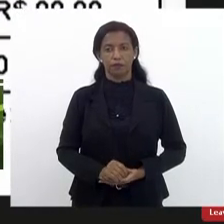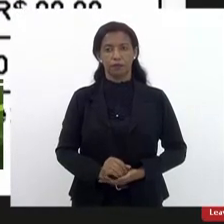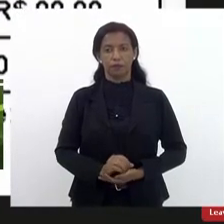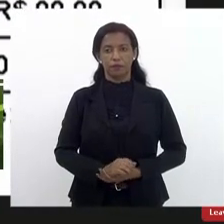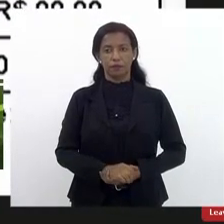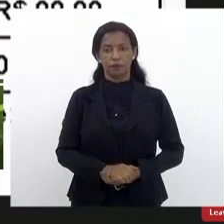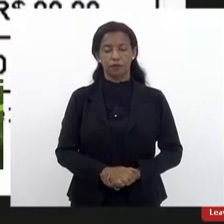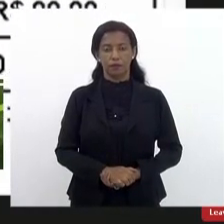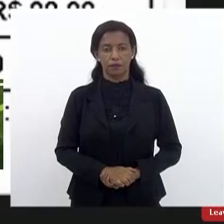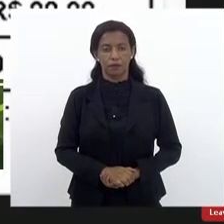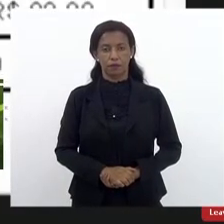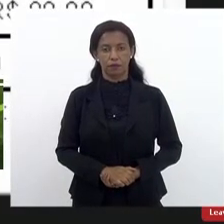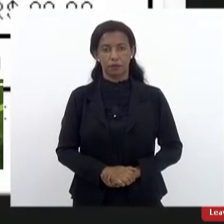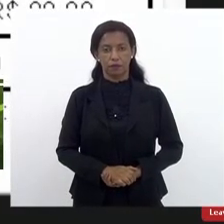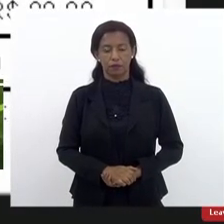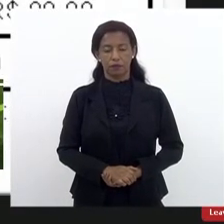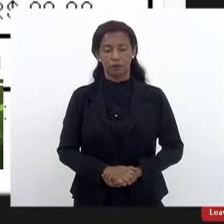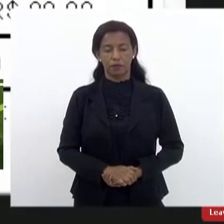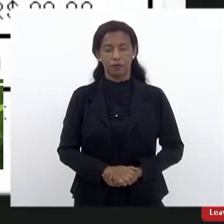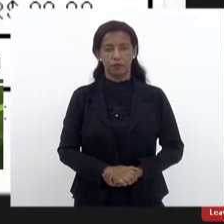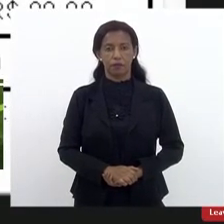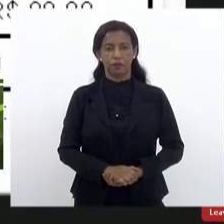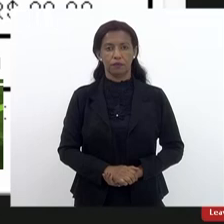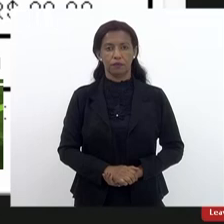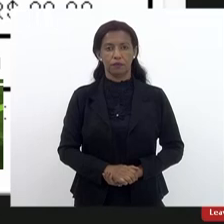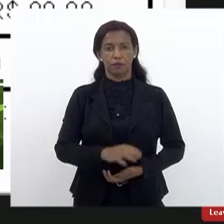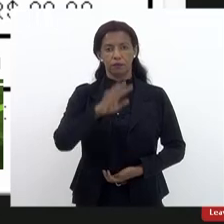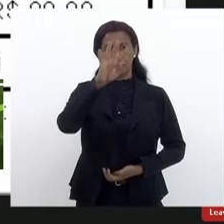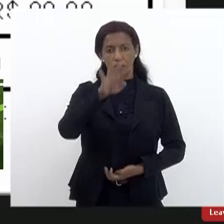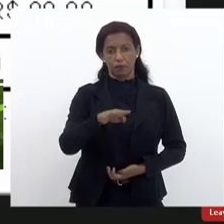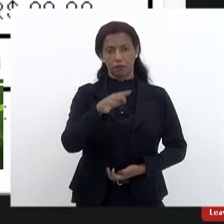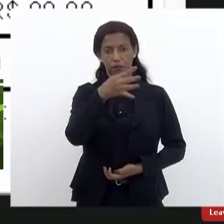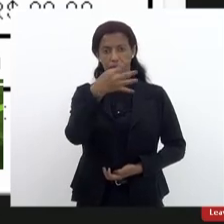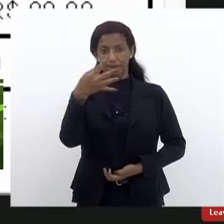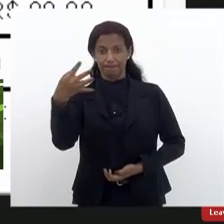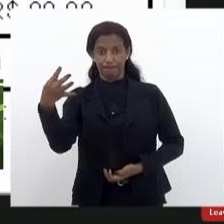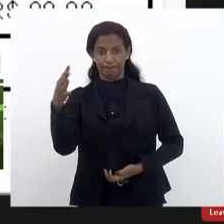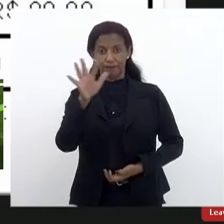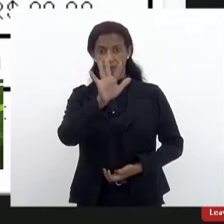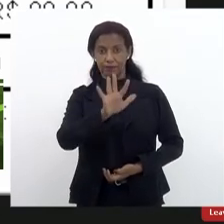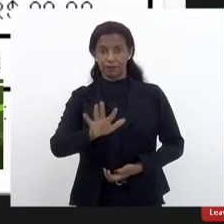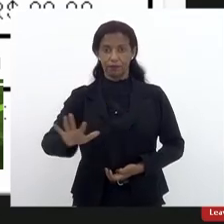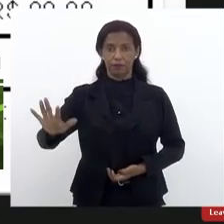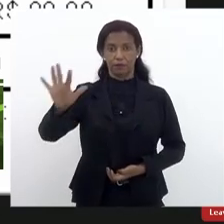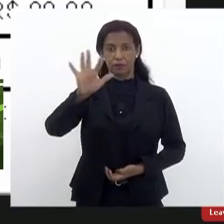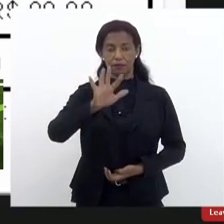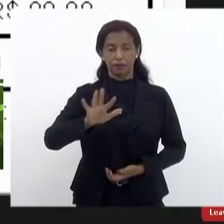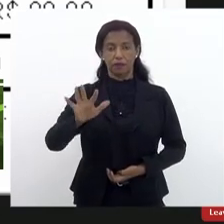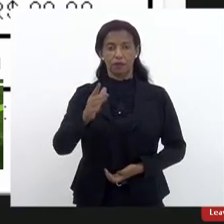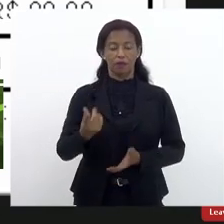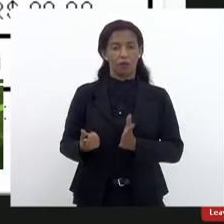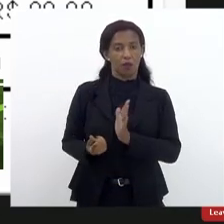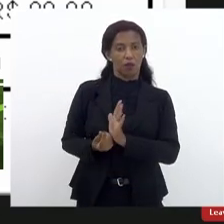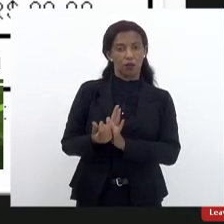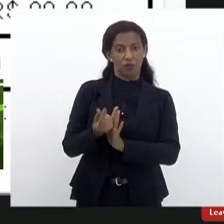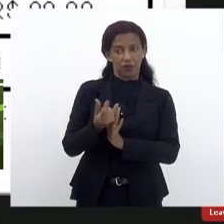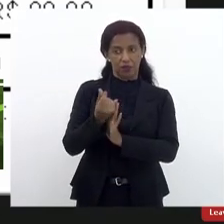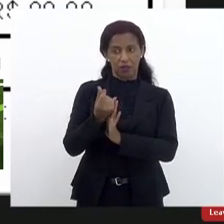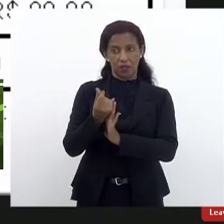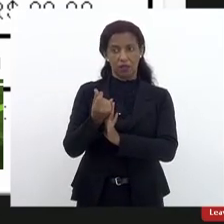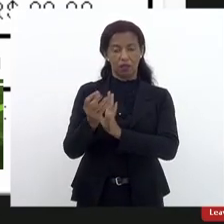Esse é o panorama da questão financeira estrutural do orçamento.